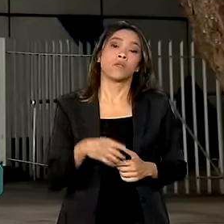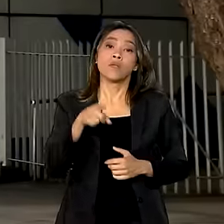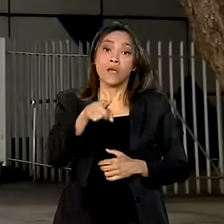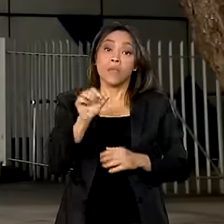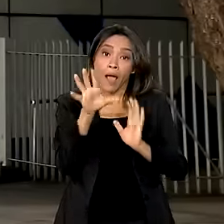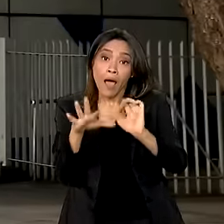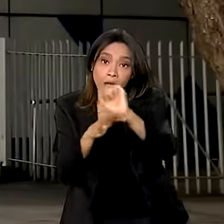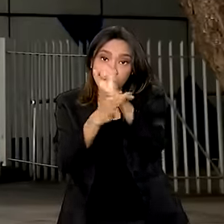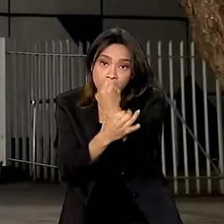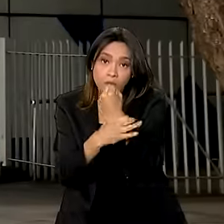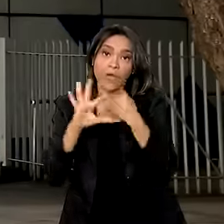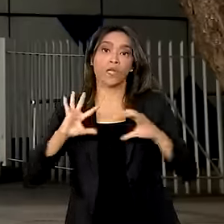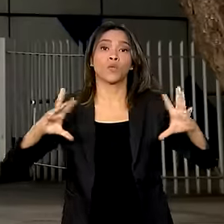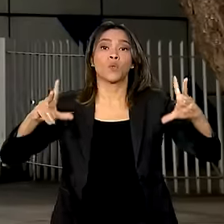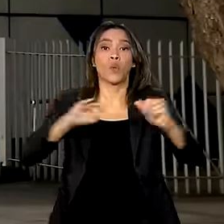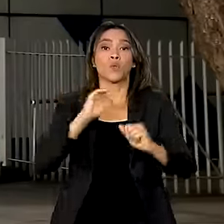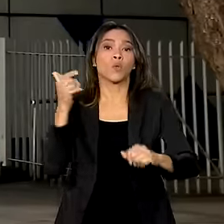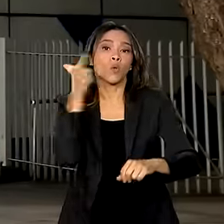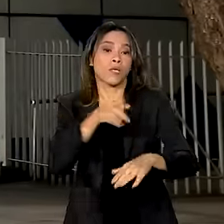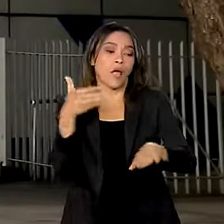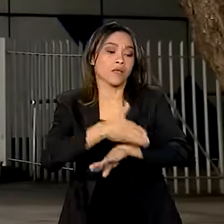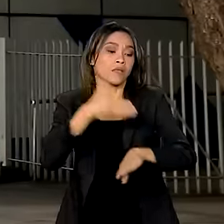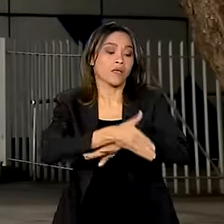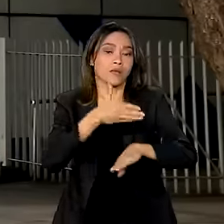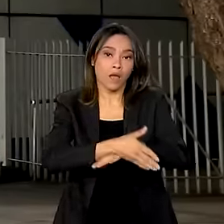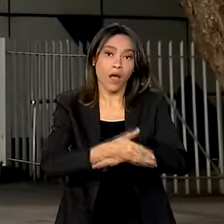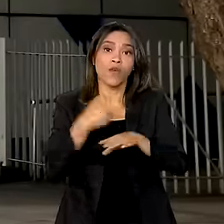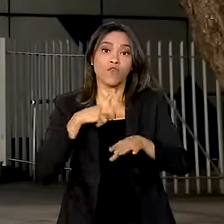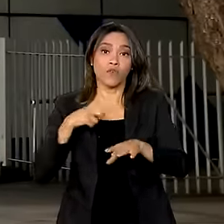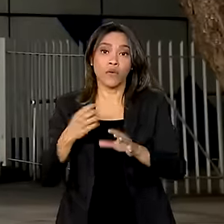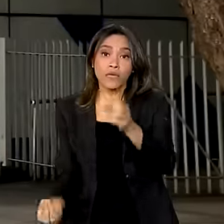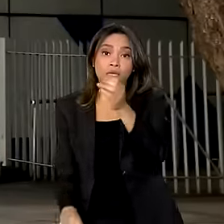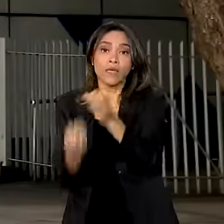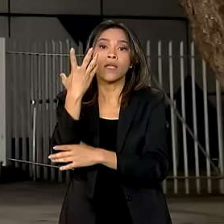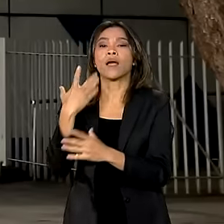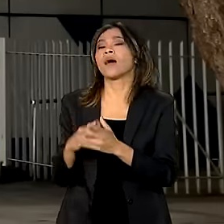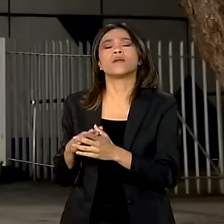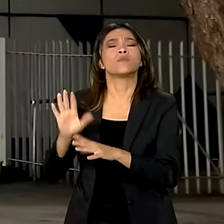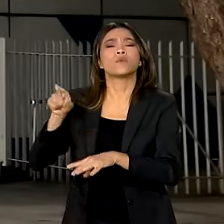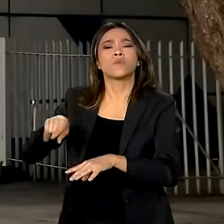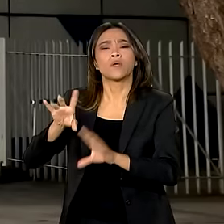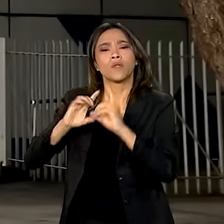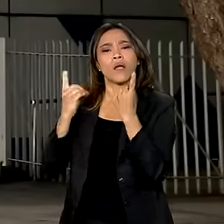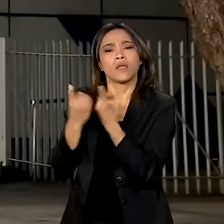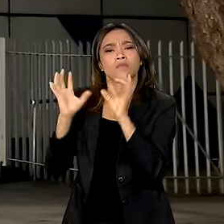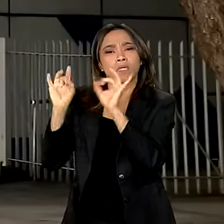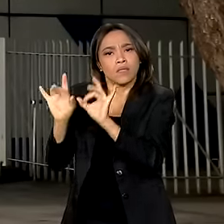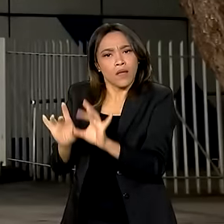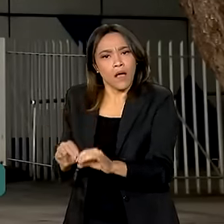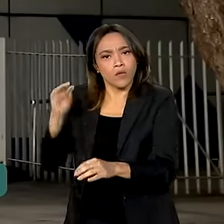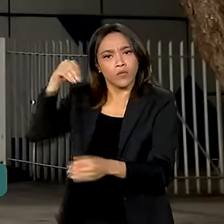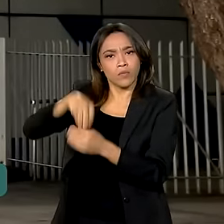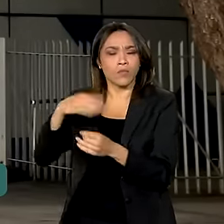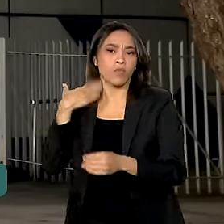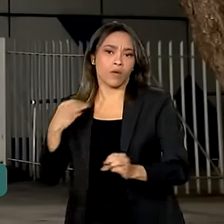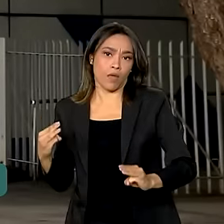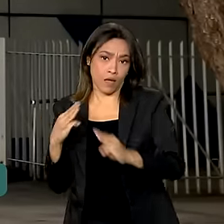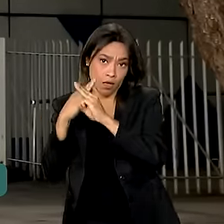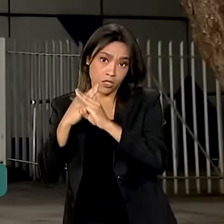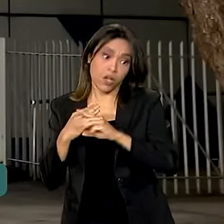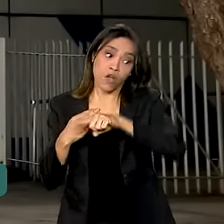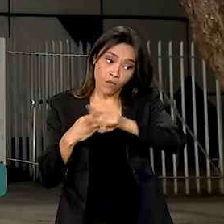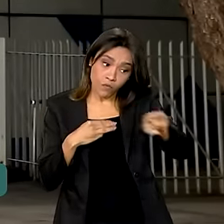o benefício, foi criada uma operação especial. Segundo a Caixa Econômica Federal, os beneficiários podem